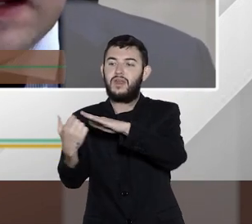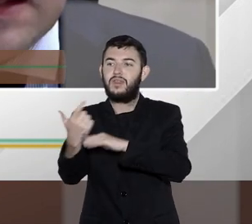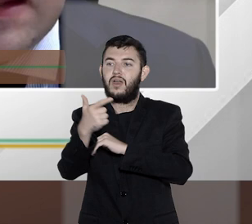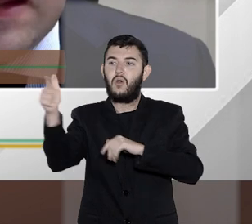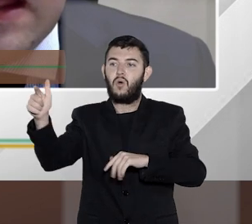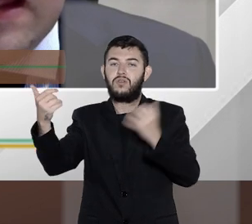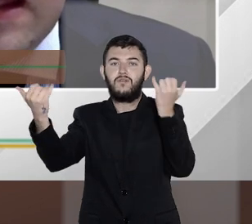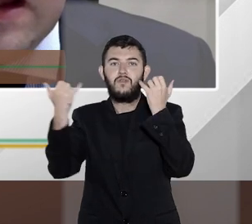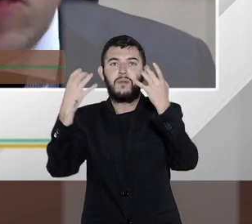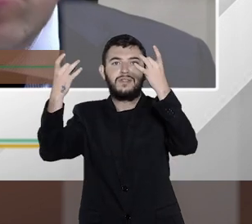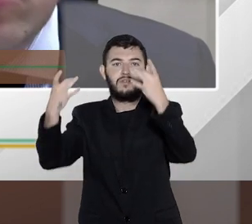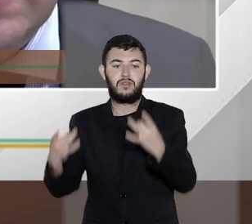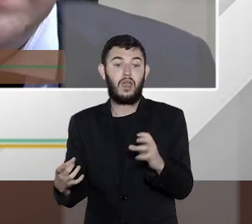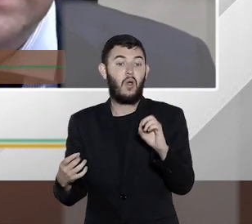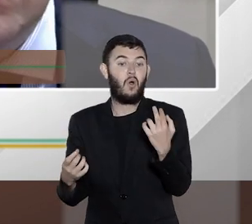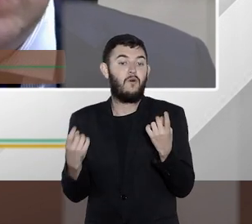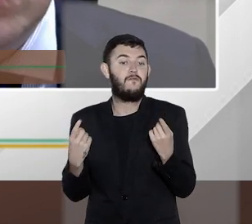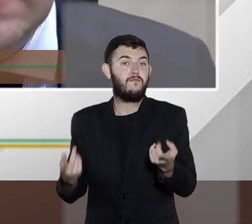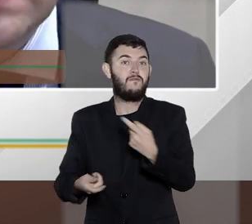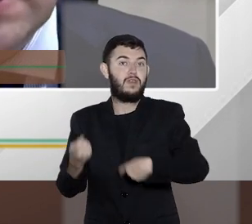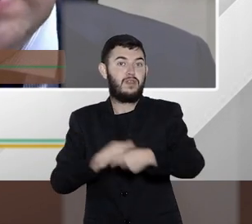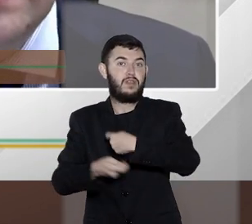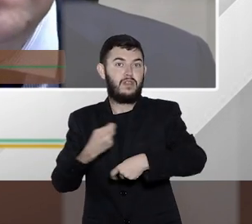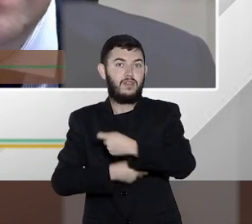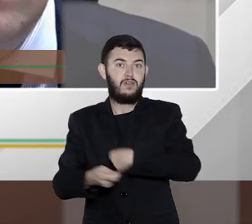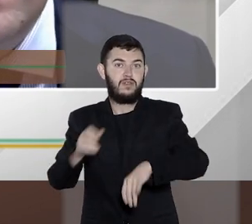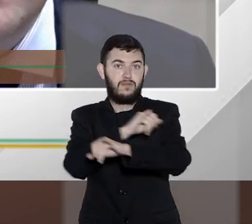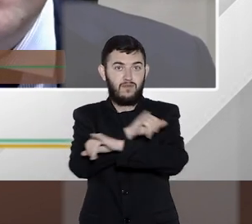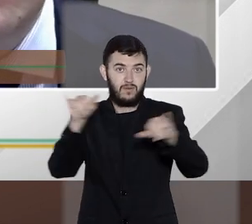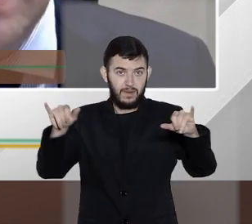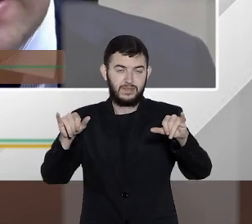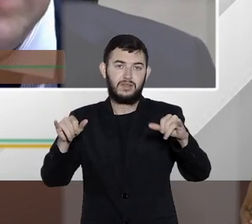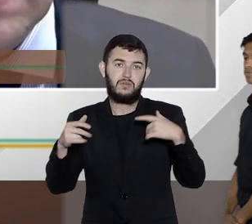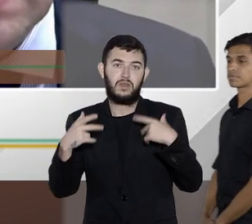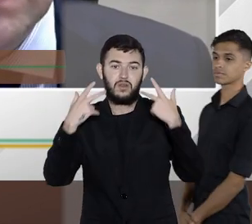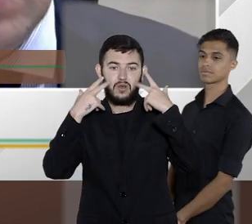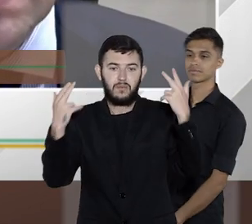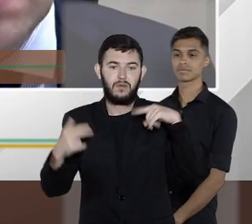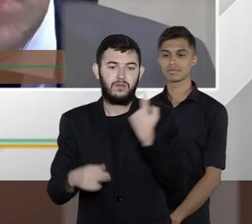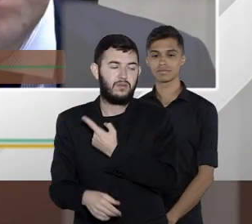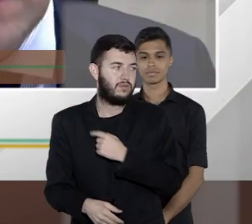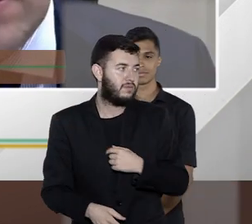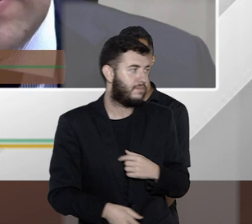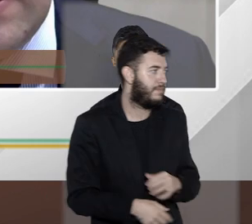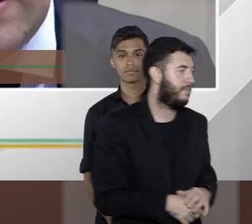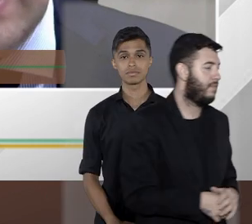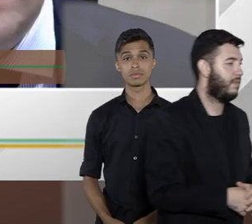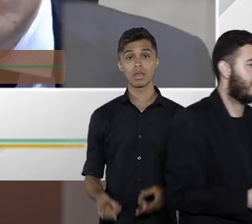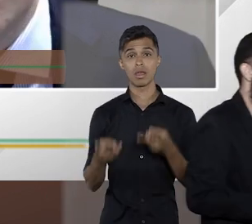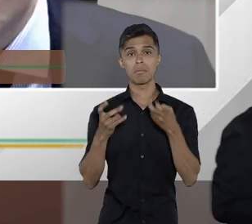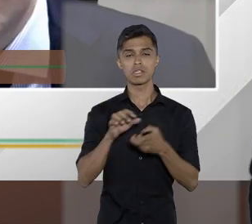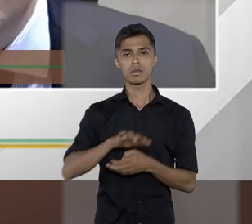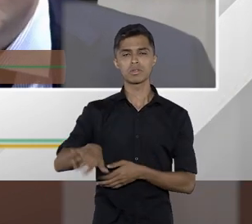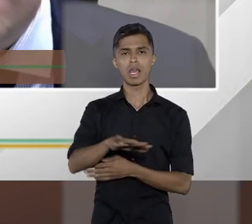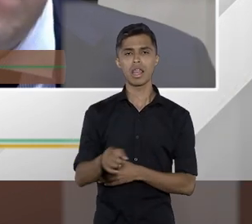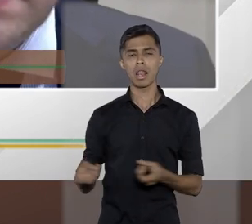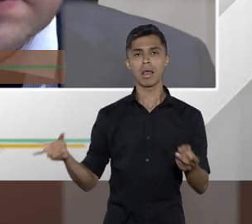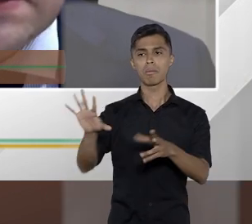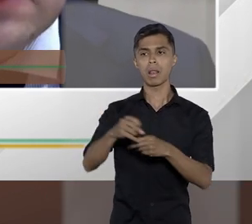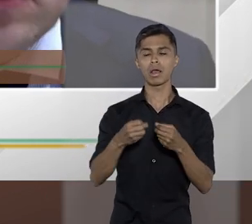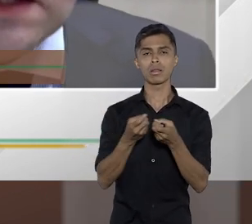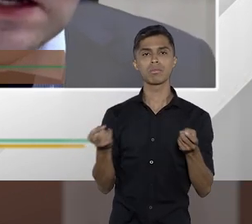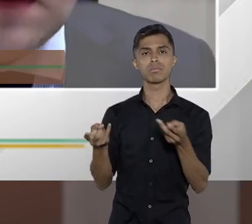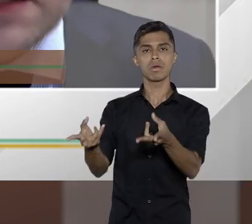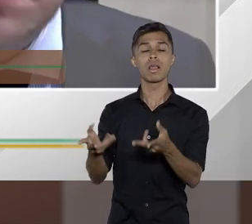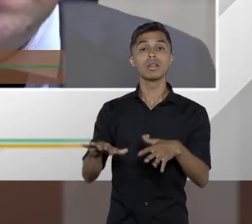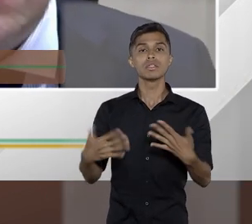informação, né? Que é comum nessas situações. Então, identificado essa situação, aí o contribuinte vai ter que